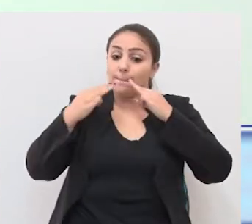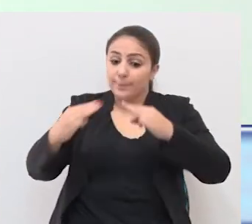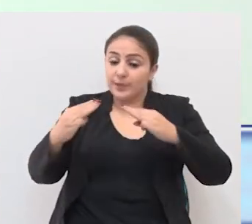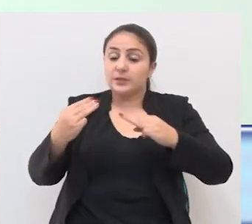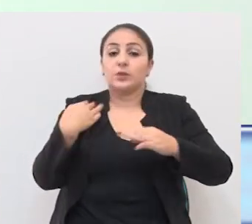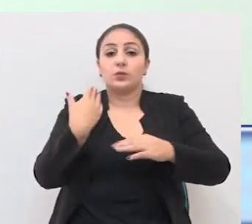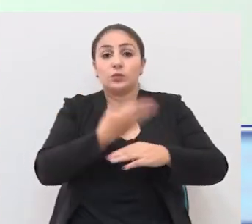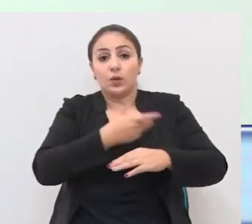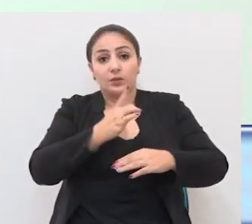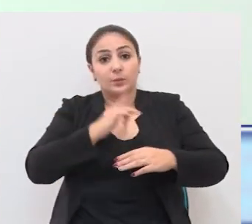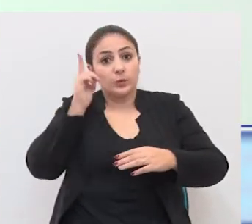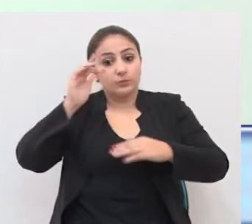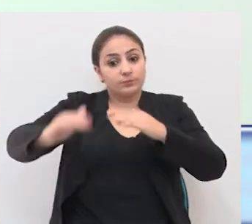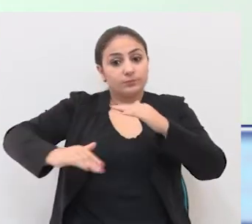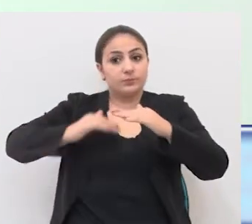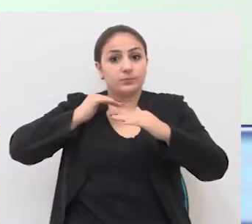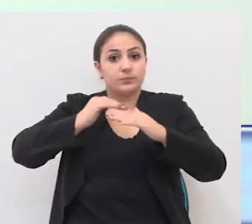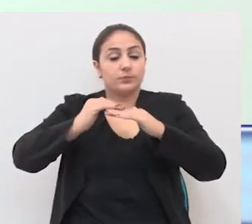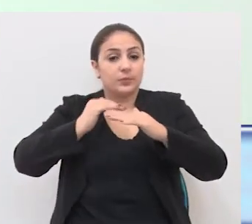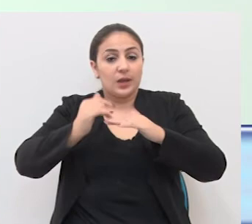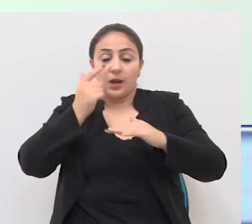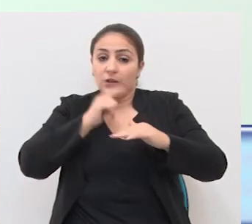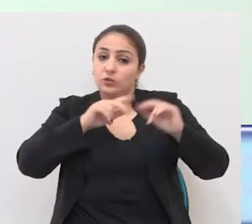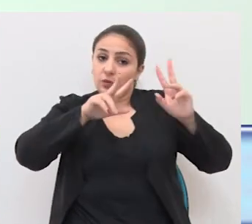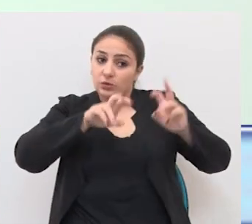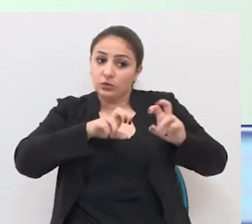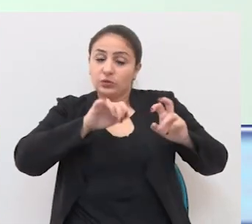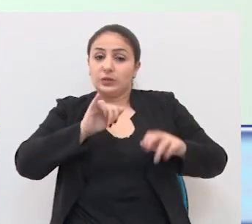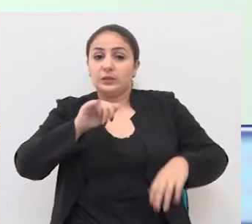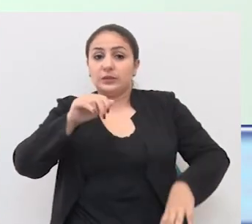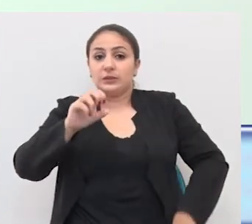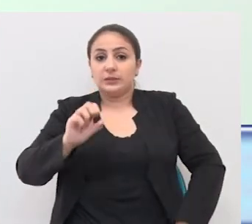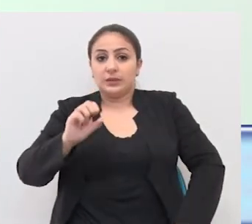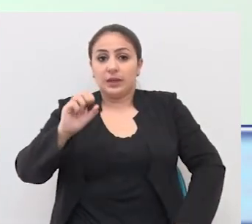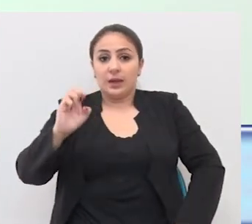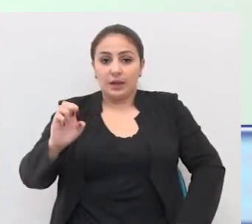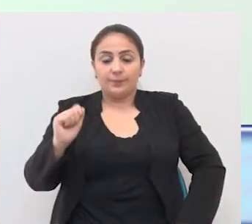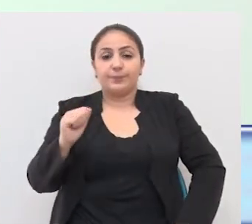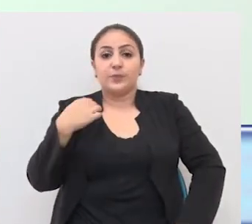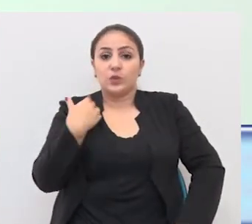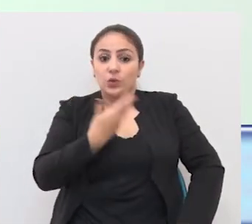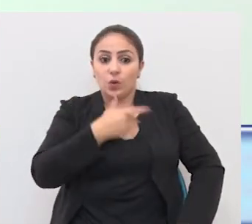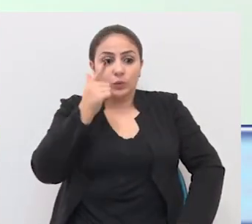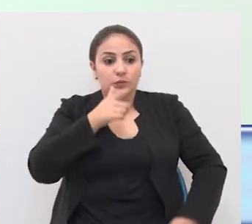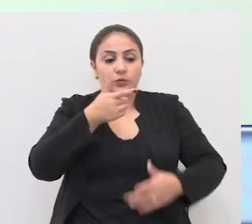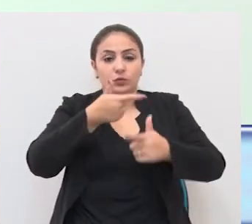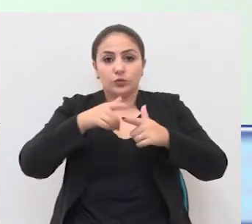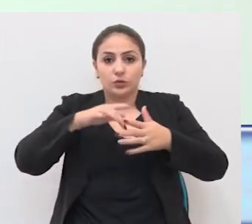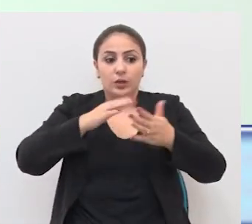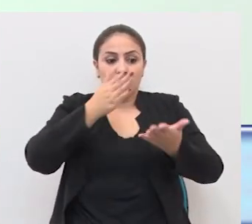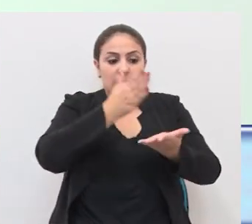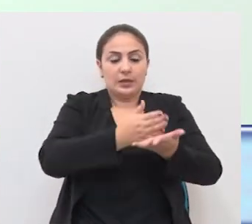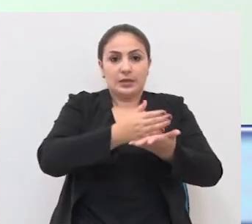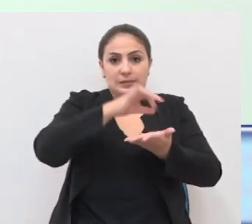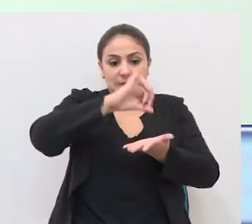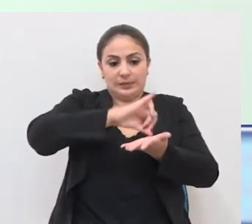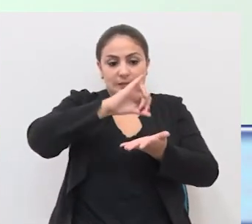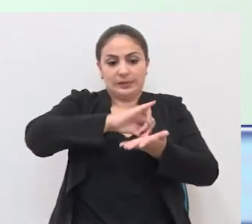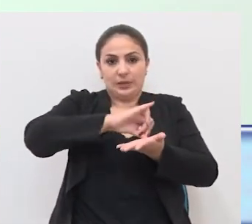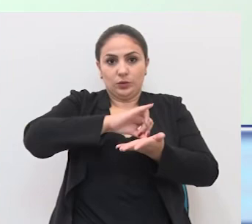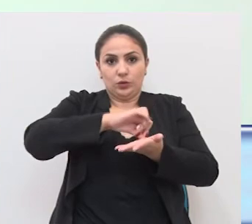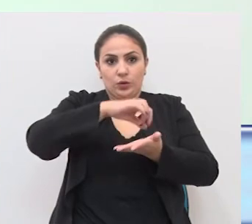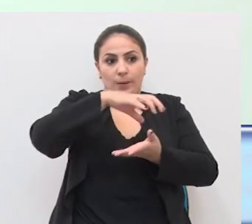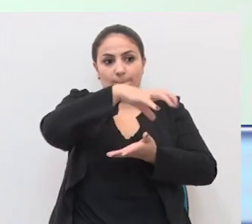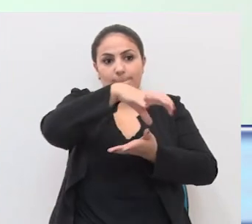uma meta também que nós temos que alcançar. Então, é uma pauta bem séria. No centro, a gente pode dividir Passo Fundo entre o centro e os bairros.